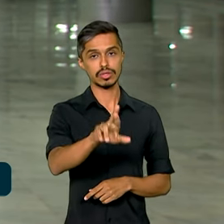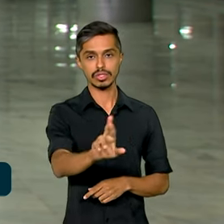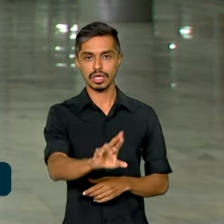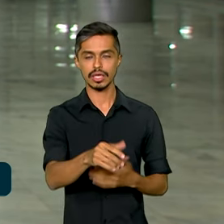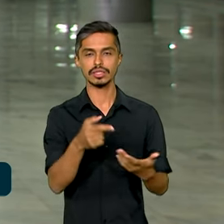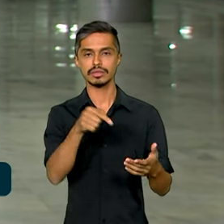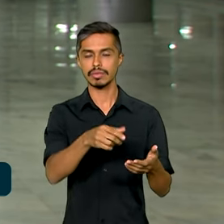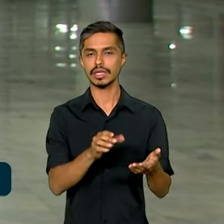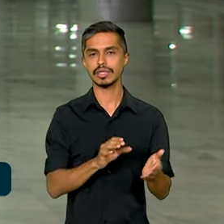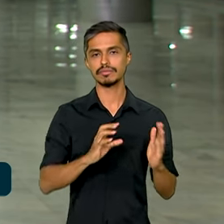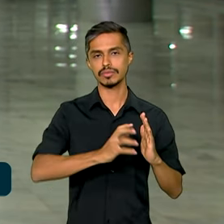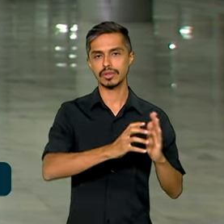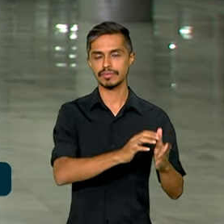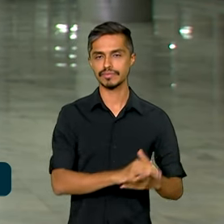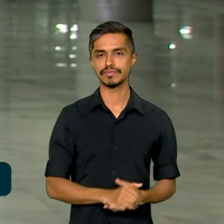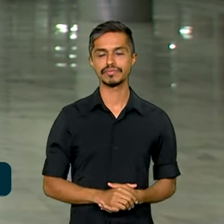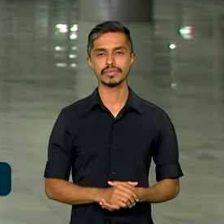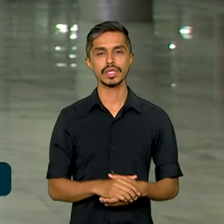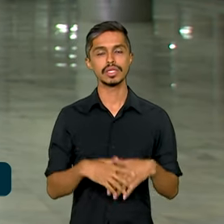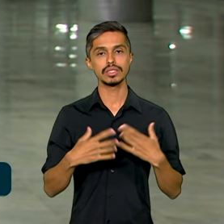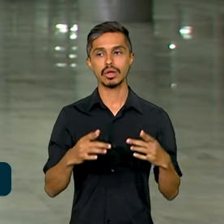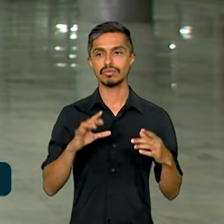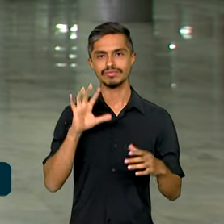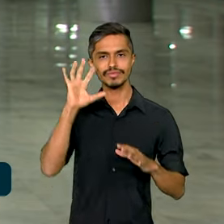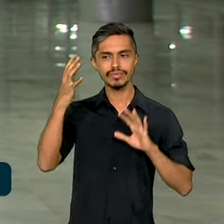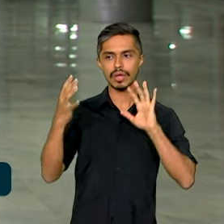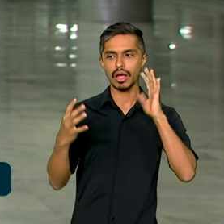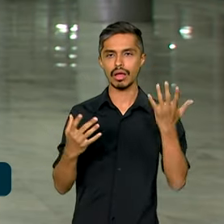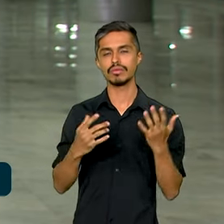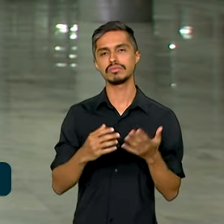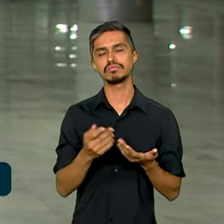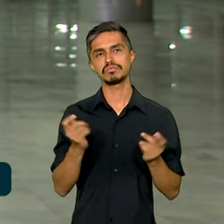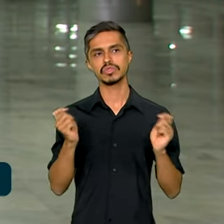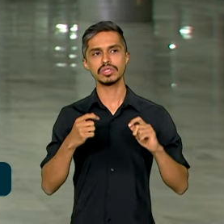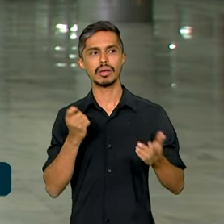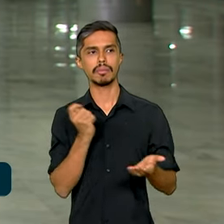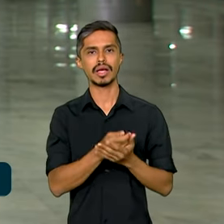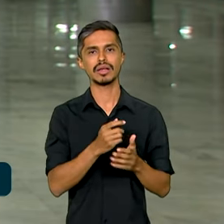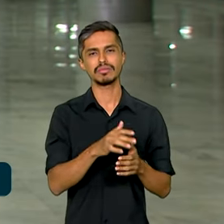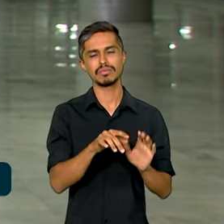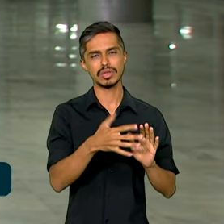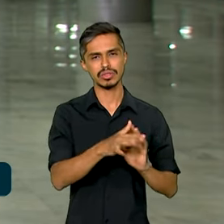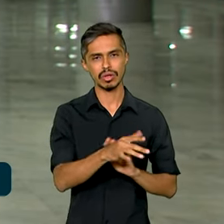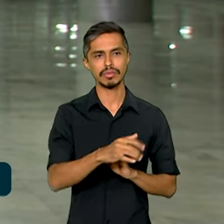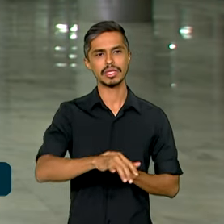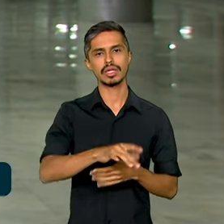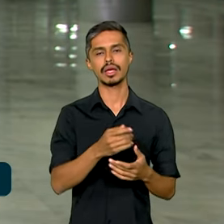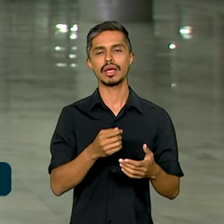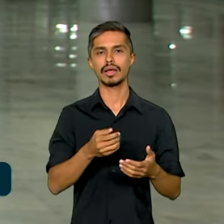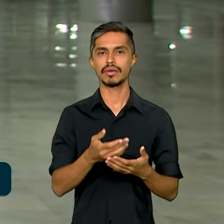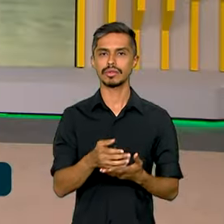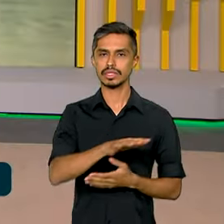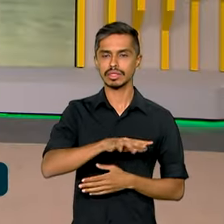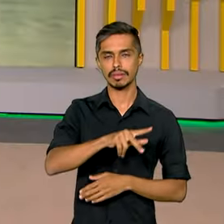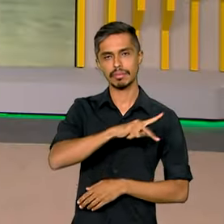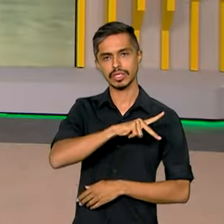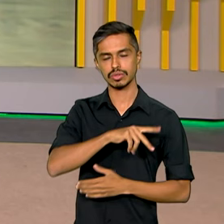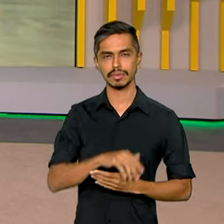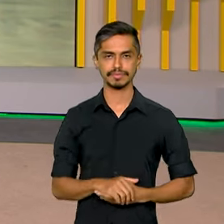campanhas. Essas medidas cobririam parcialmente a desoneração do setor privado. Gabi.